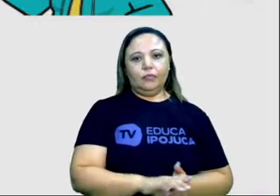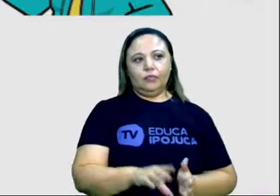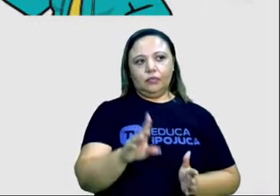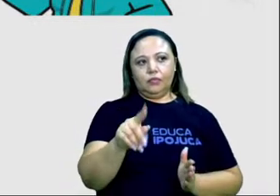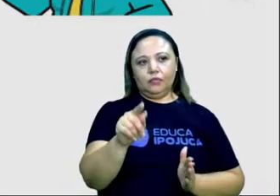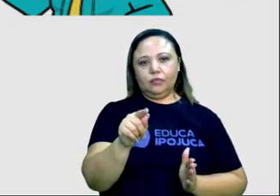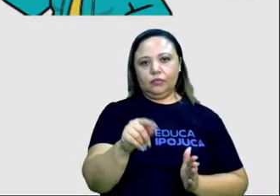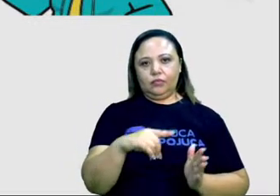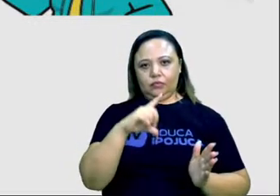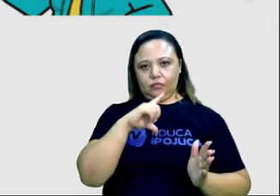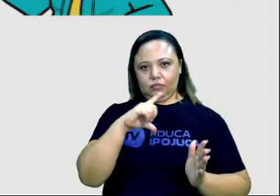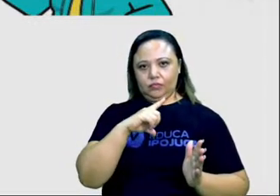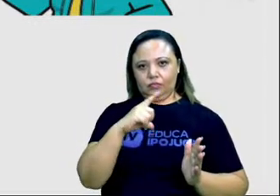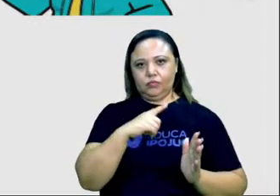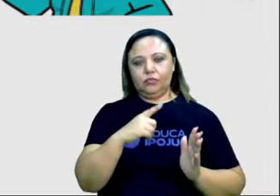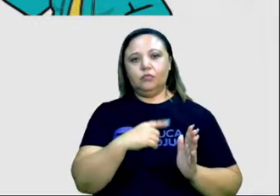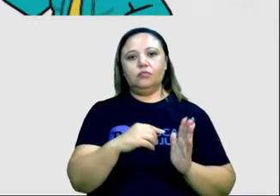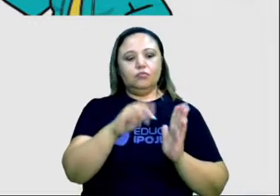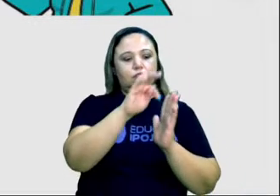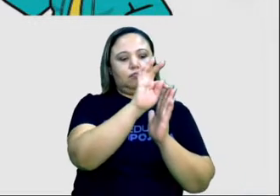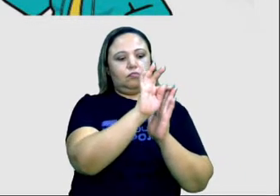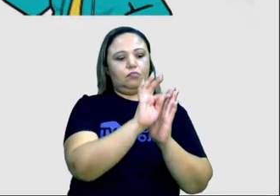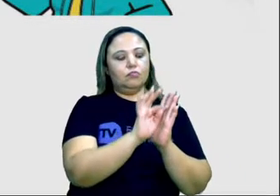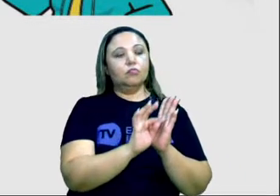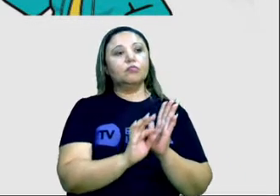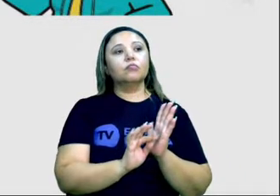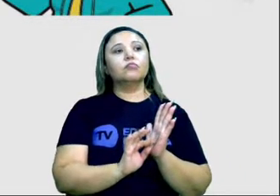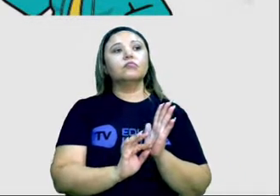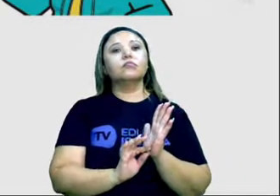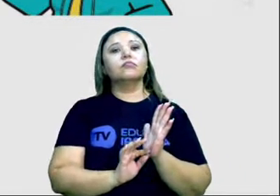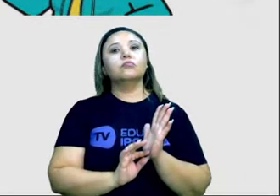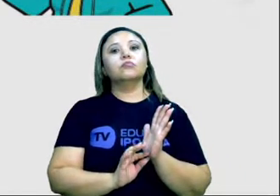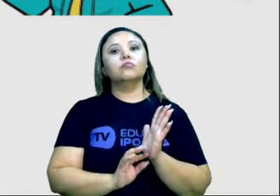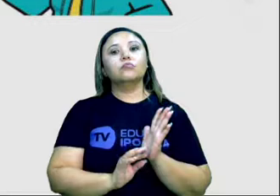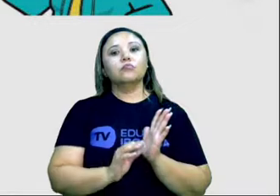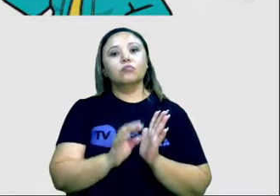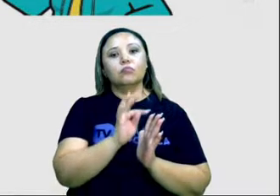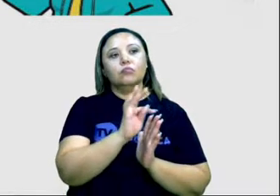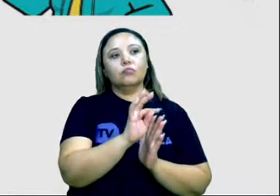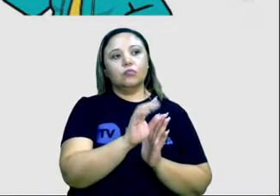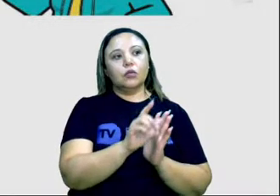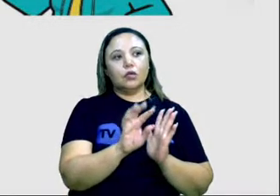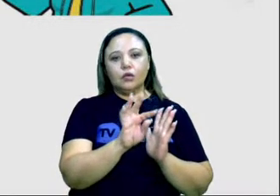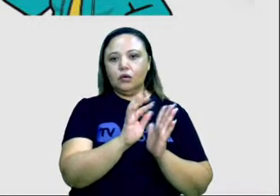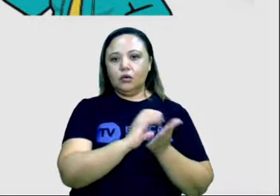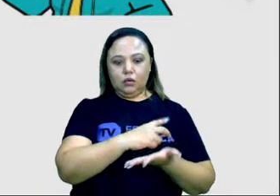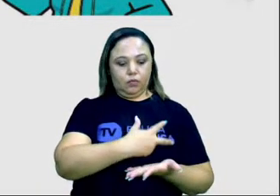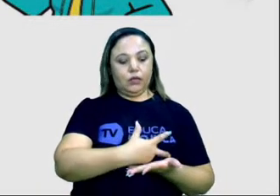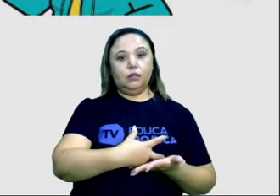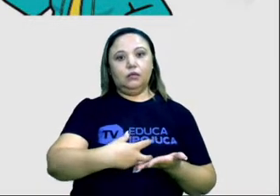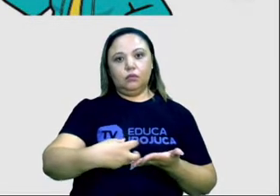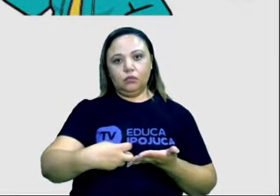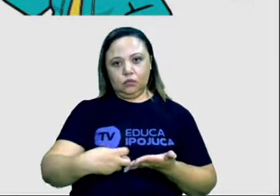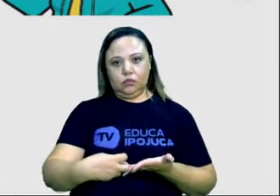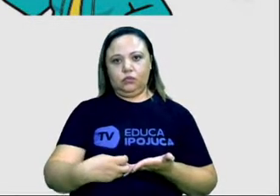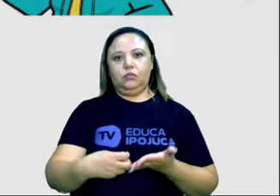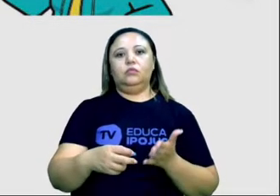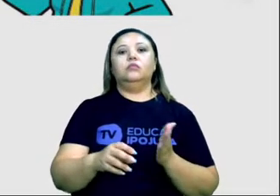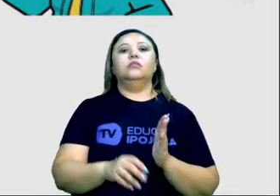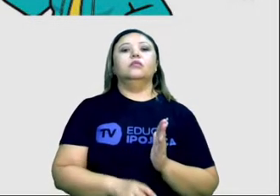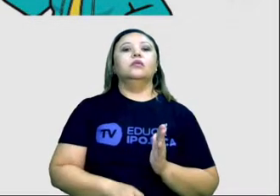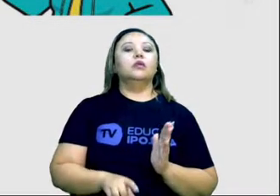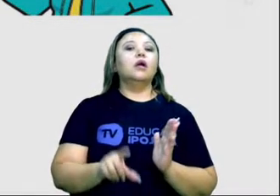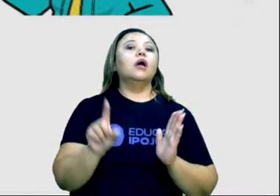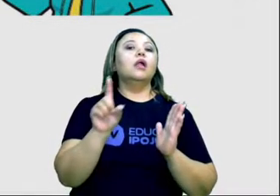Aqui eu tenho um artigo, o artigo 5º da Constituição, um trechinho dele apenas, a